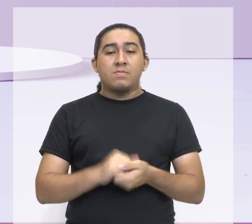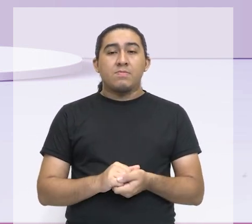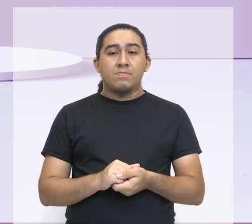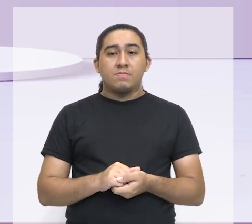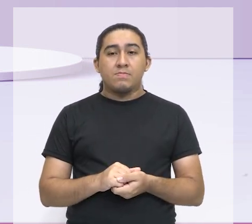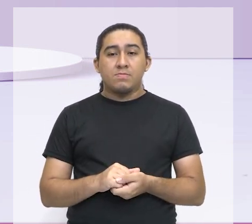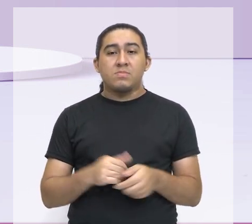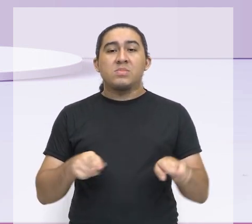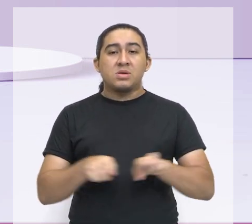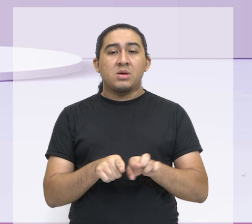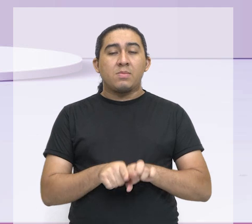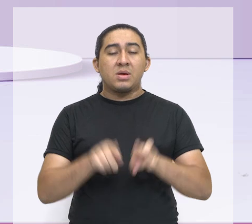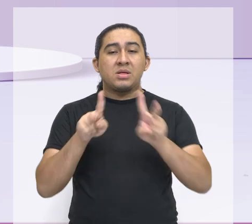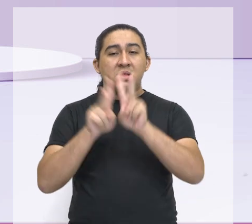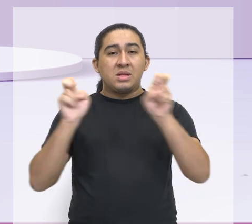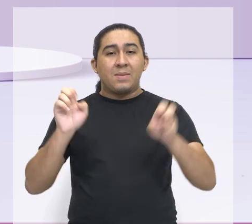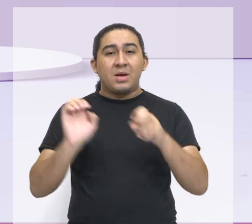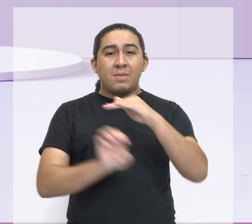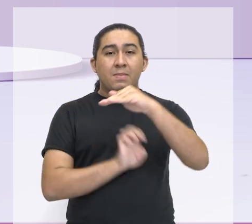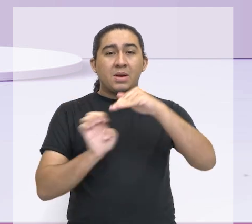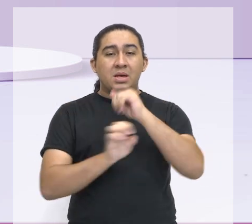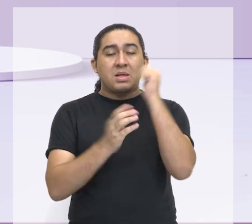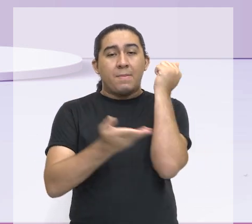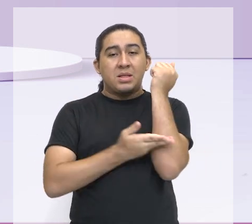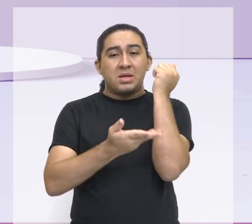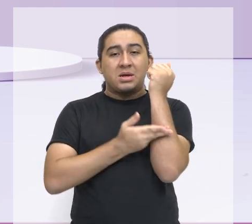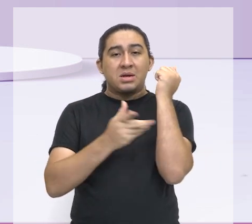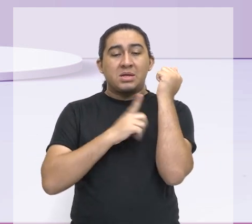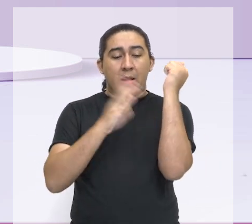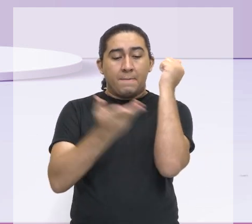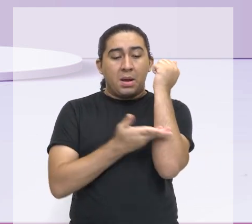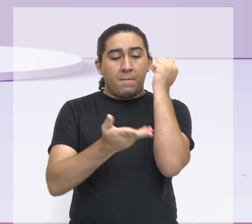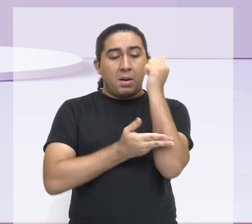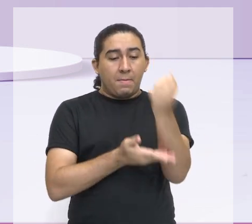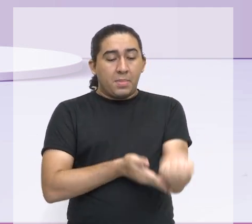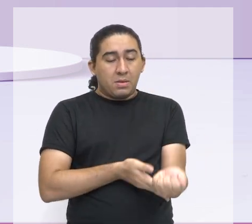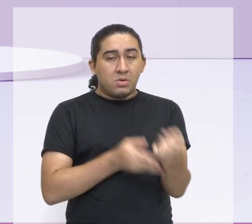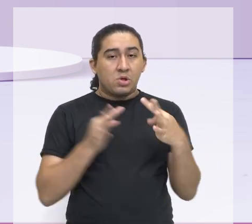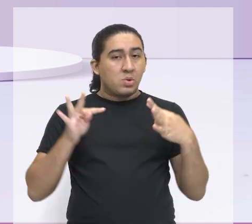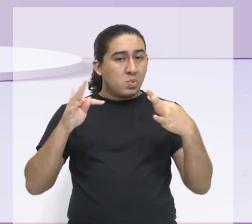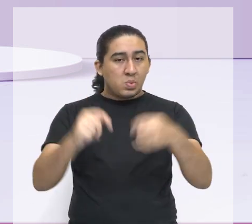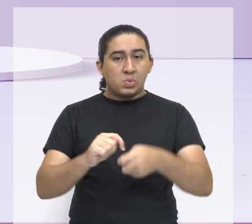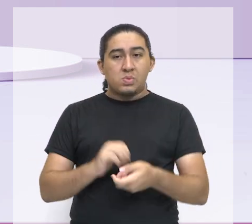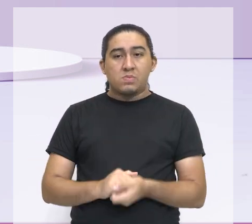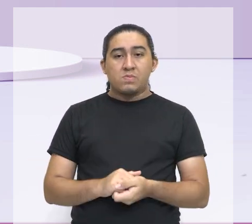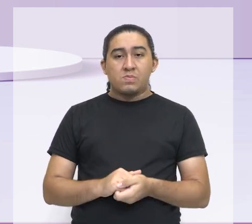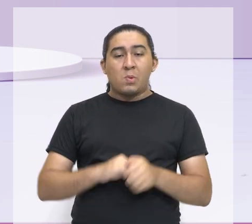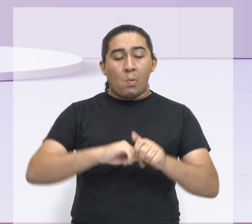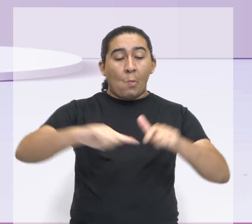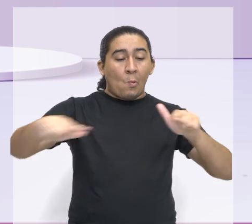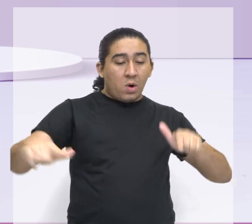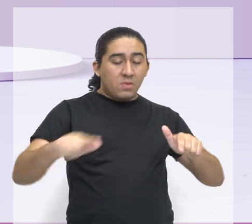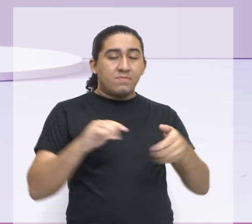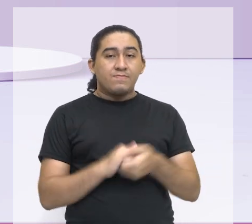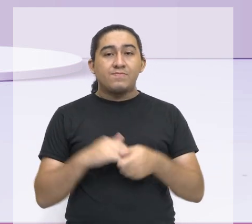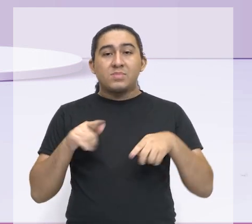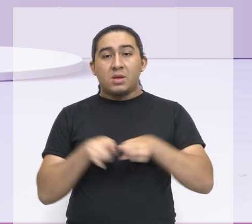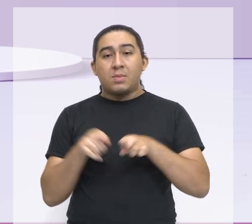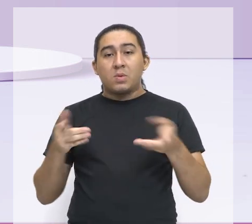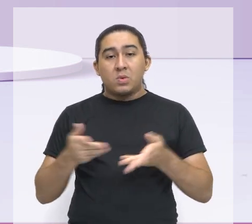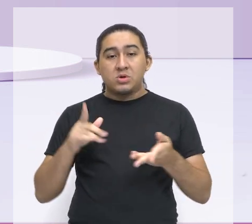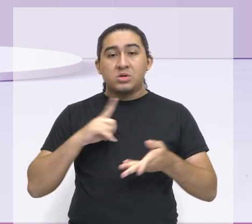as questões das madeireiras que entram, derrubando, cortando as árvores. Existem hoje também